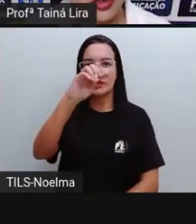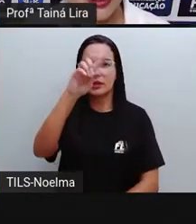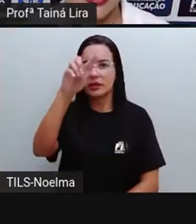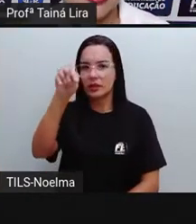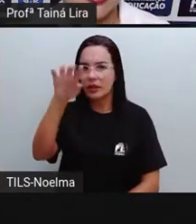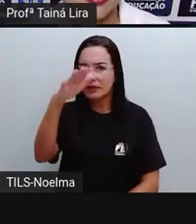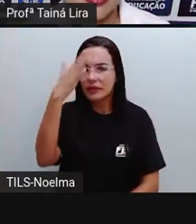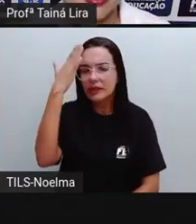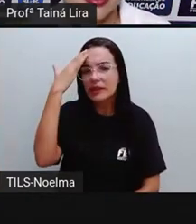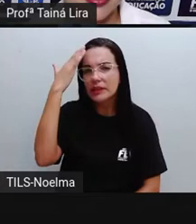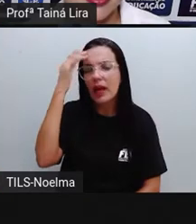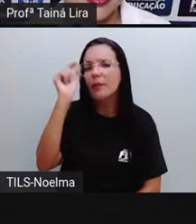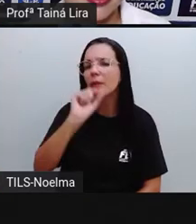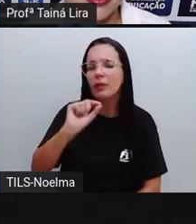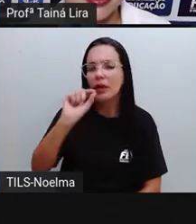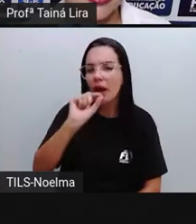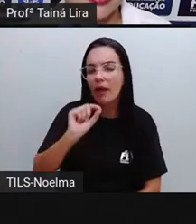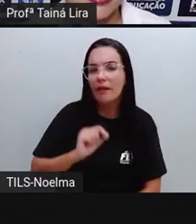gestão?